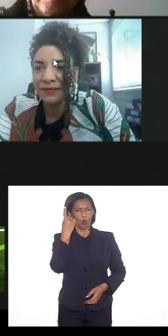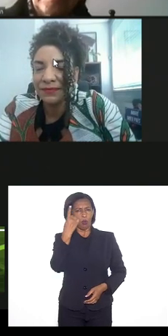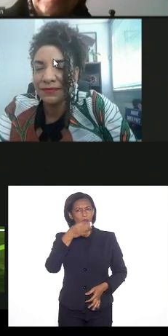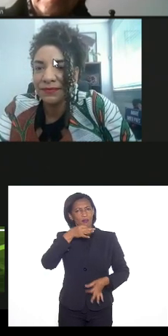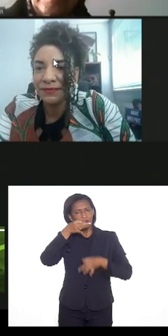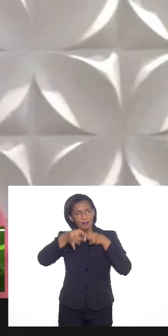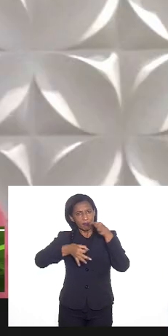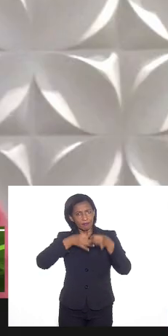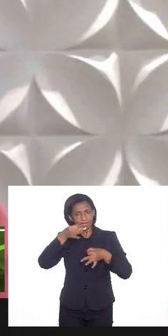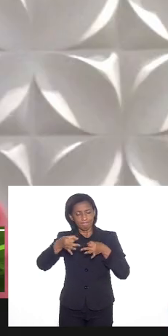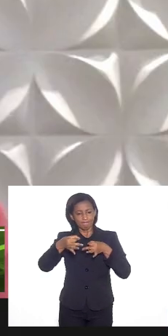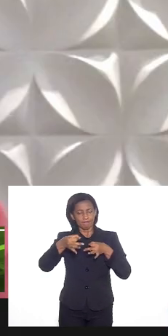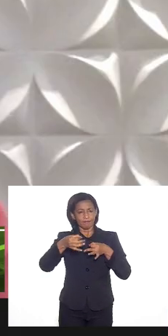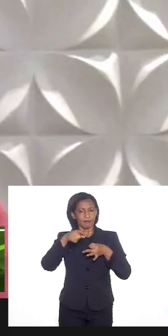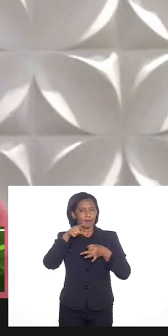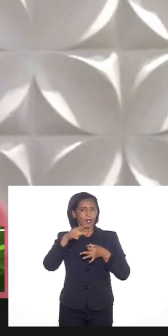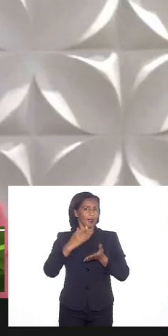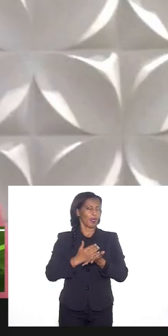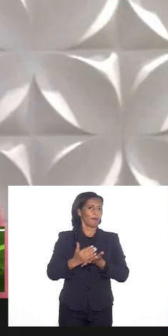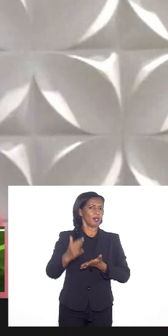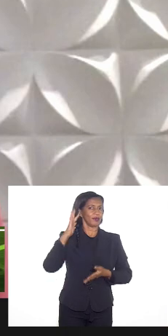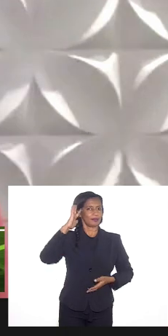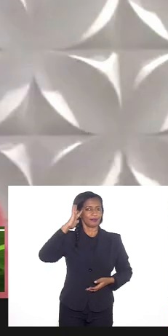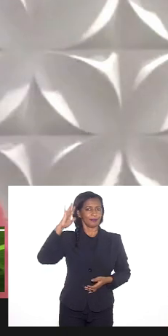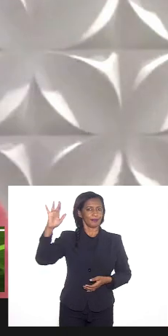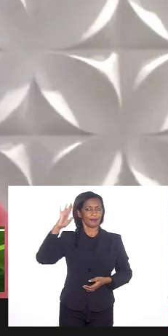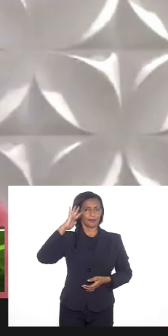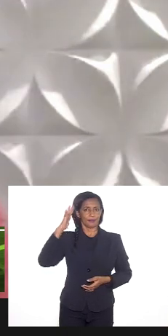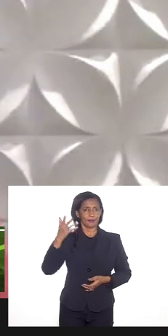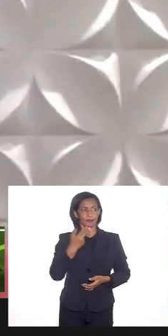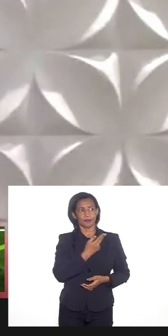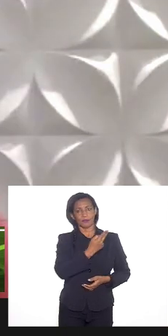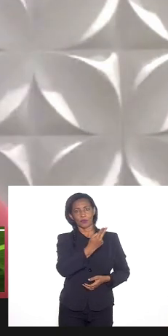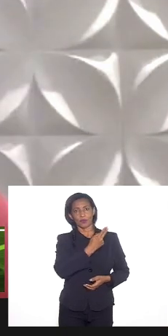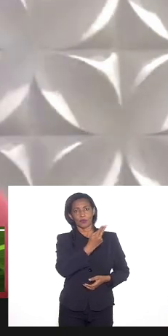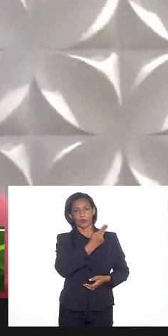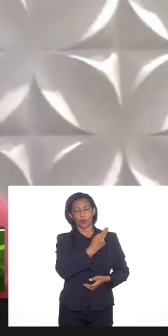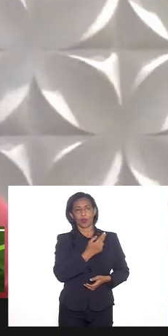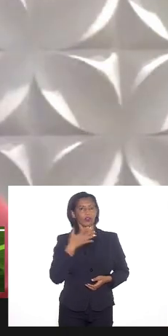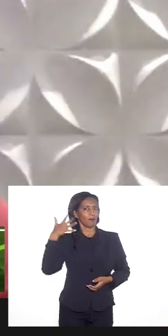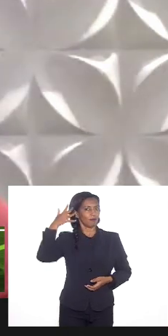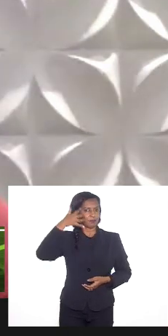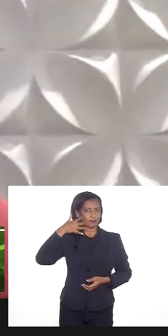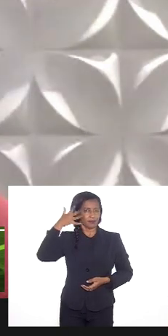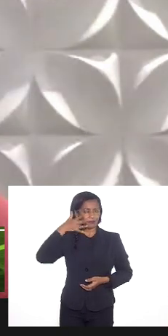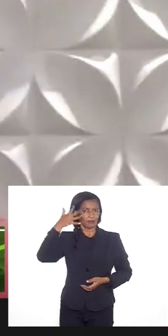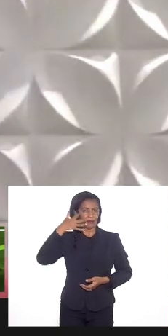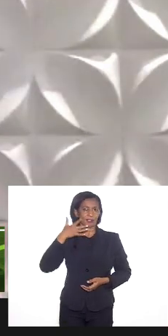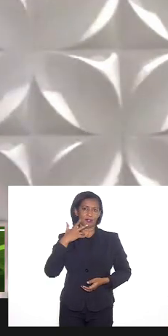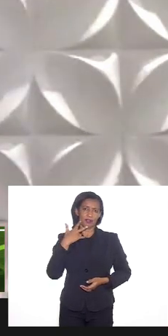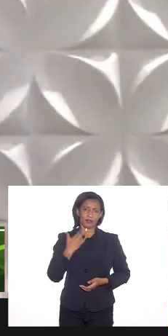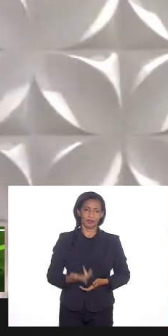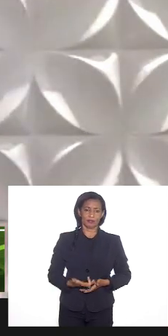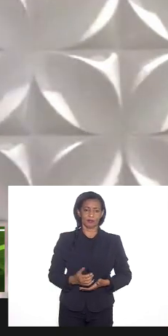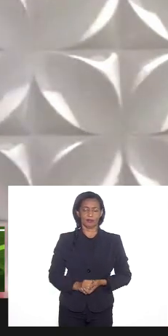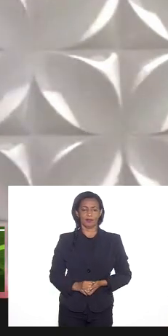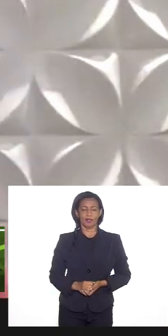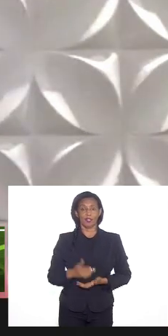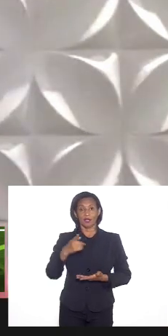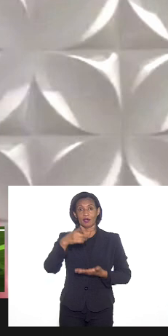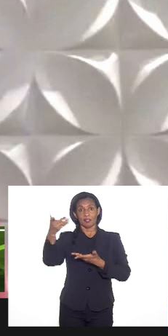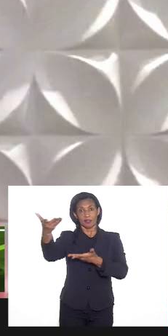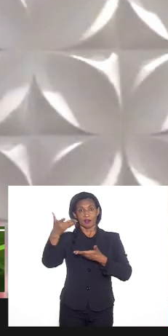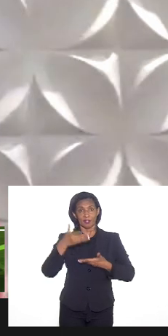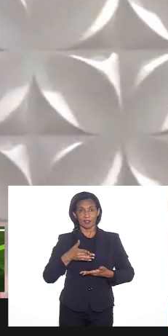a partir dessa reflexão que os nossos dois palestrantes trouxeram e a sua vinda